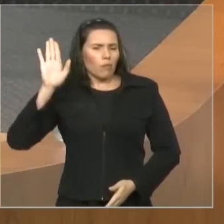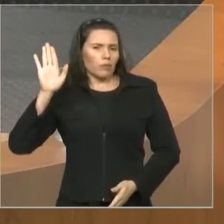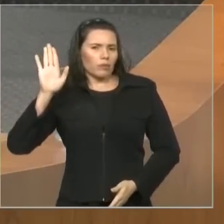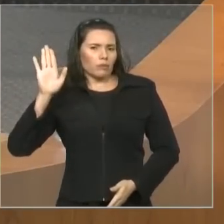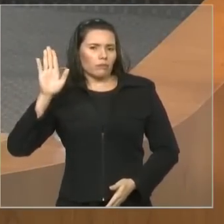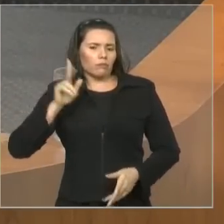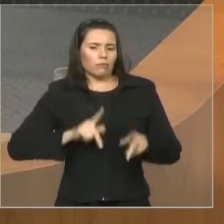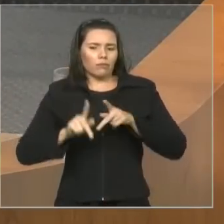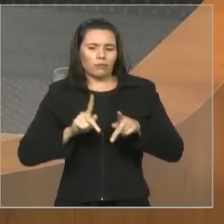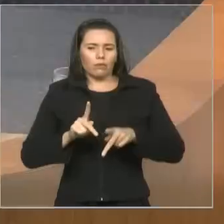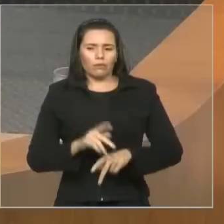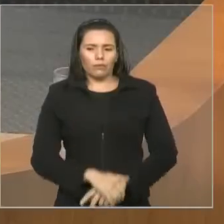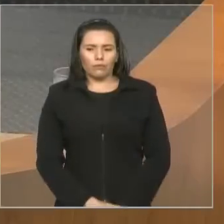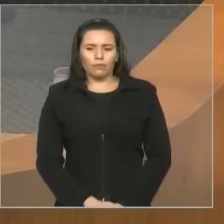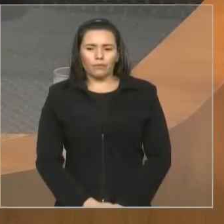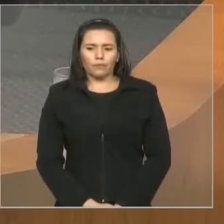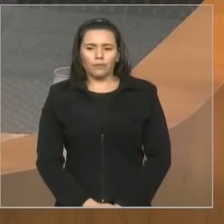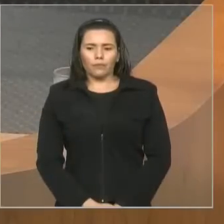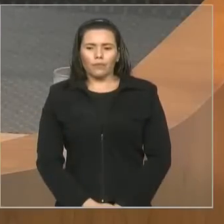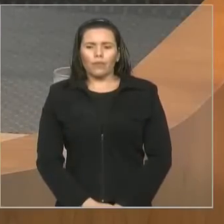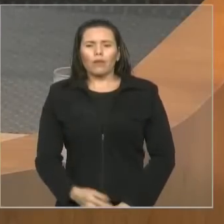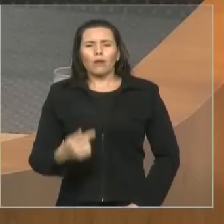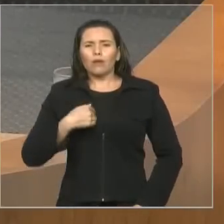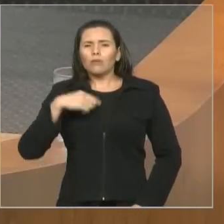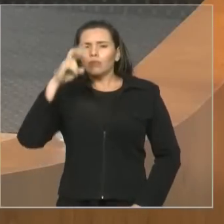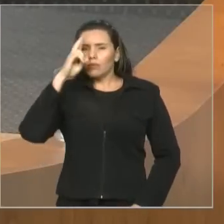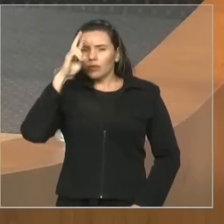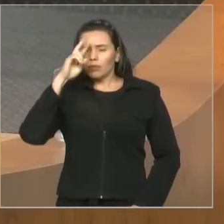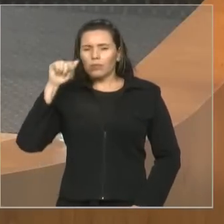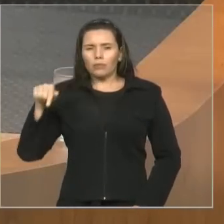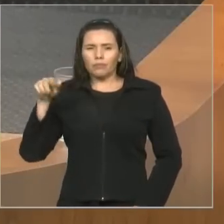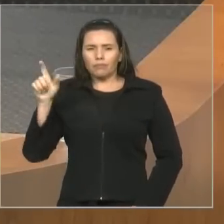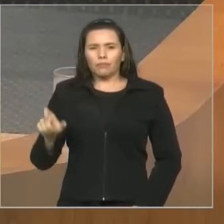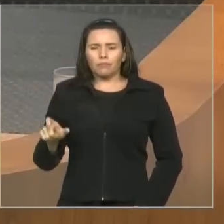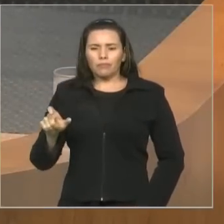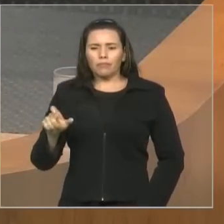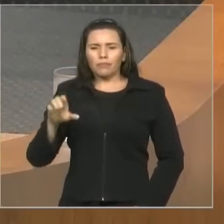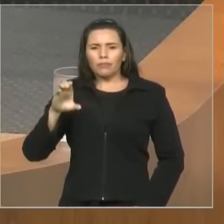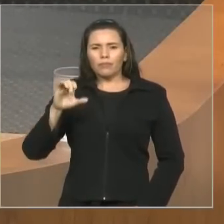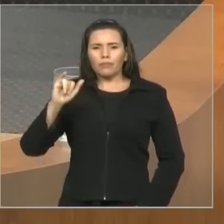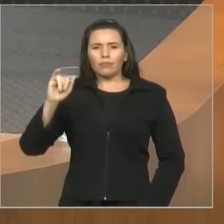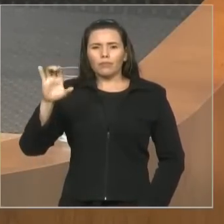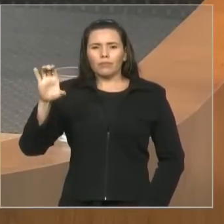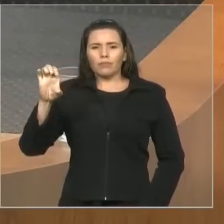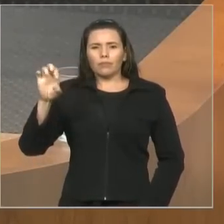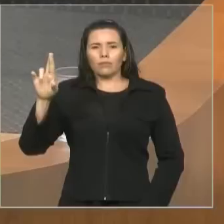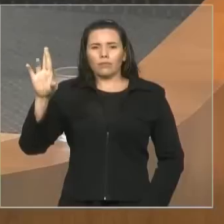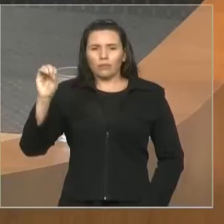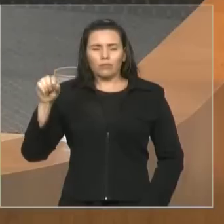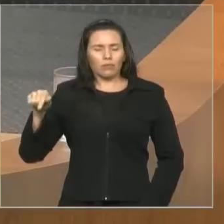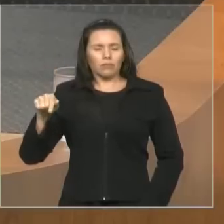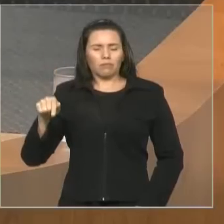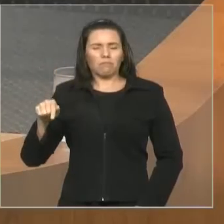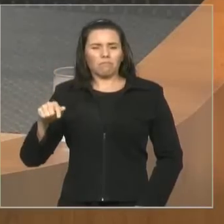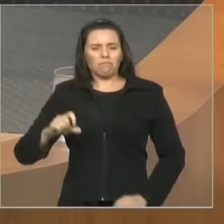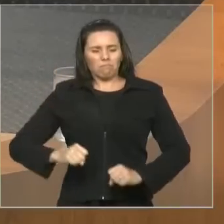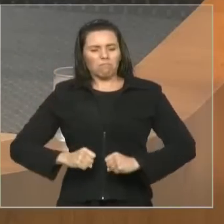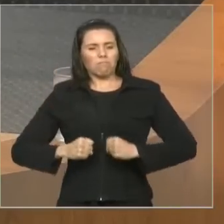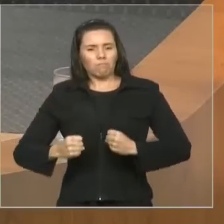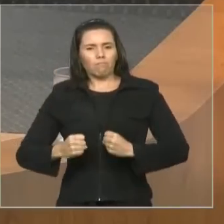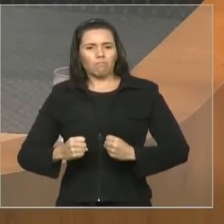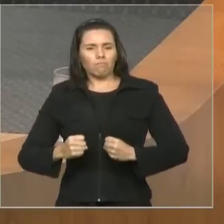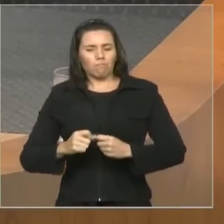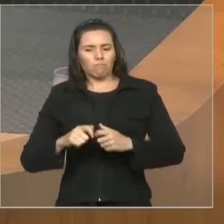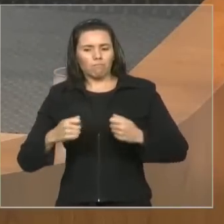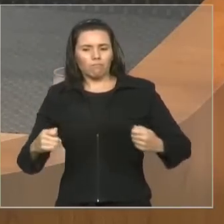debaixo dessas galerias das fotos, eu me recordo de Cícero. Foi forte, foi grande. E assim eu digo a vocês, que esse parlamento,